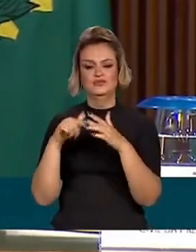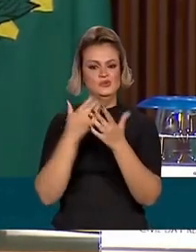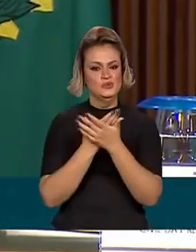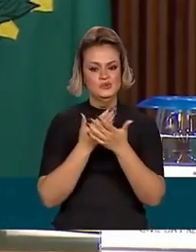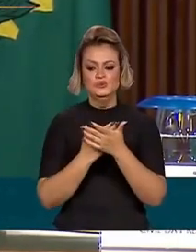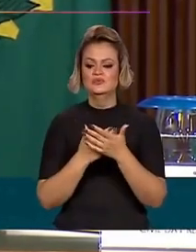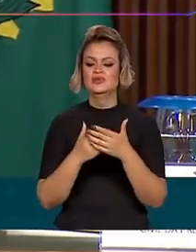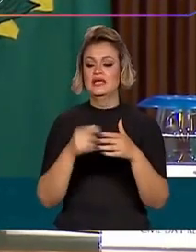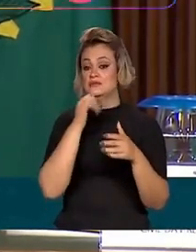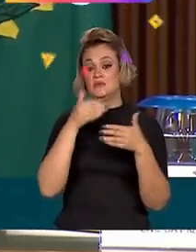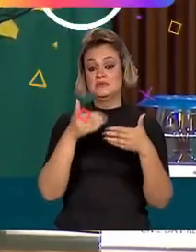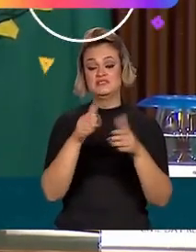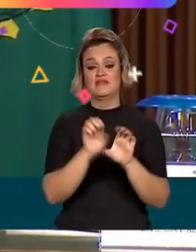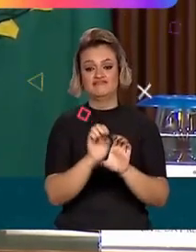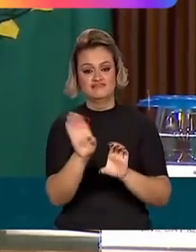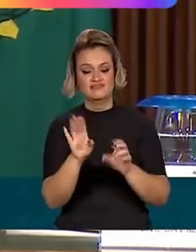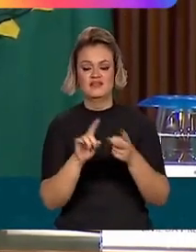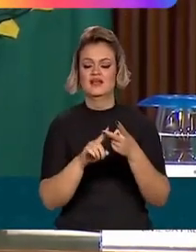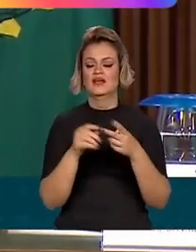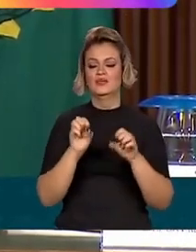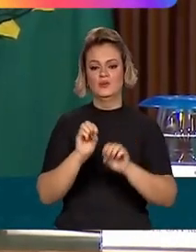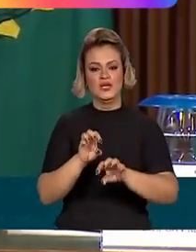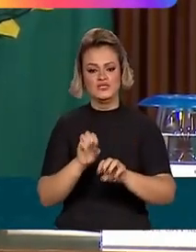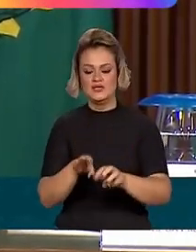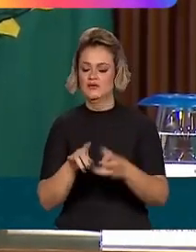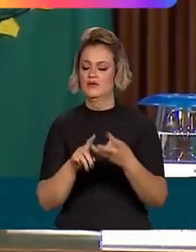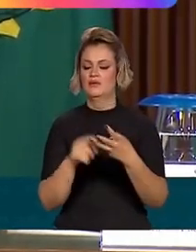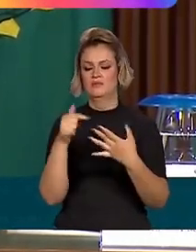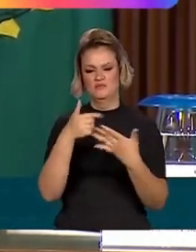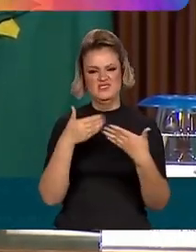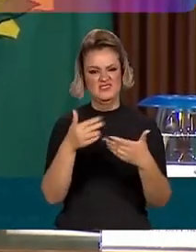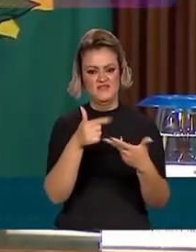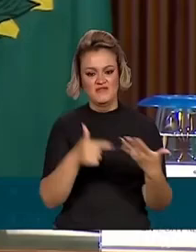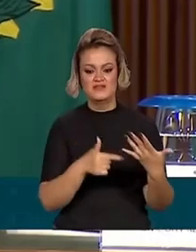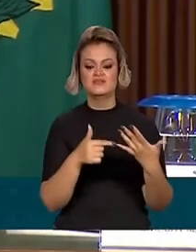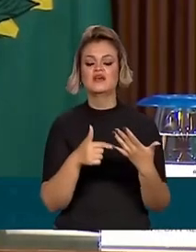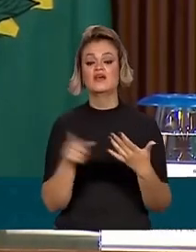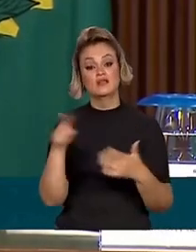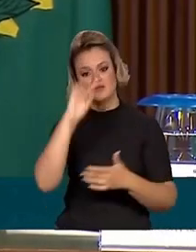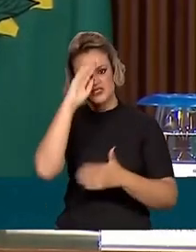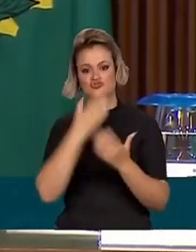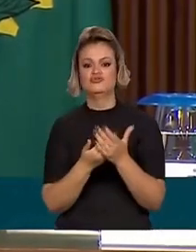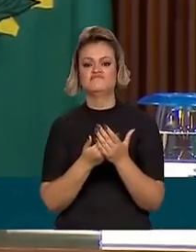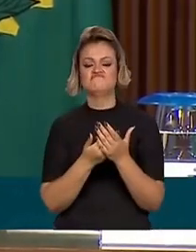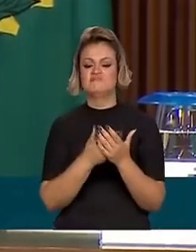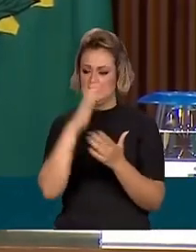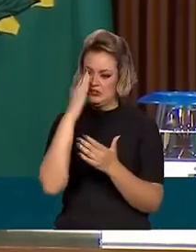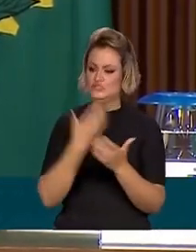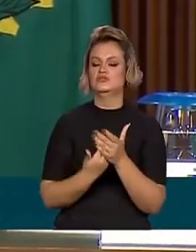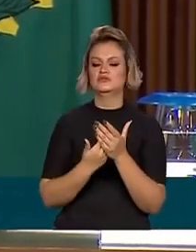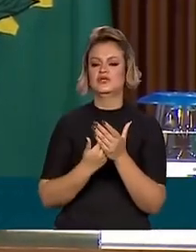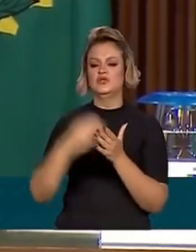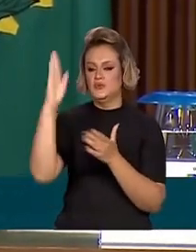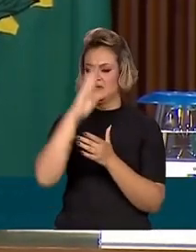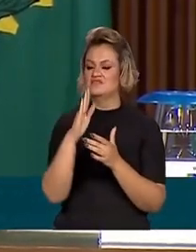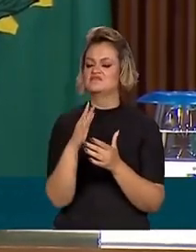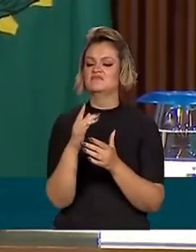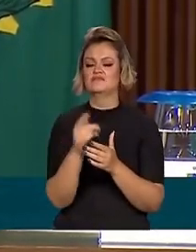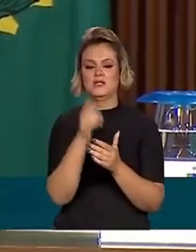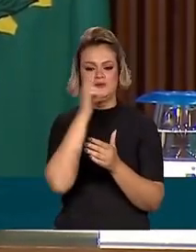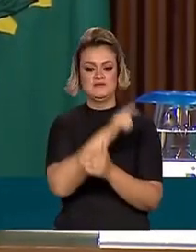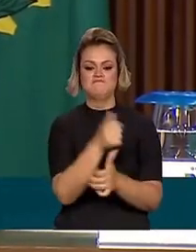nosso Ministério da Ciência e Tecnologia, no Ministério da Educação. E nós estamos acreditando que esse país vai voltar